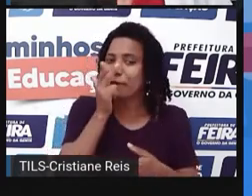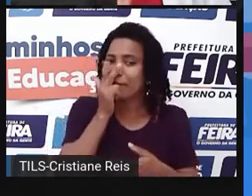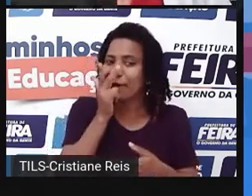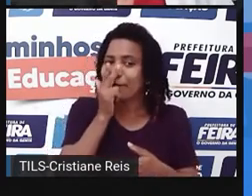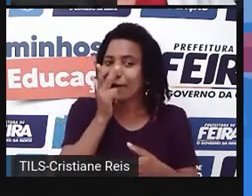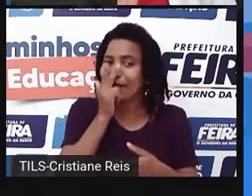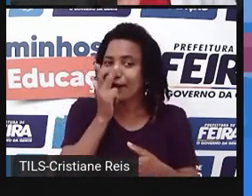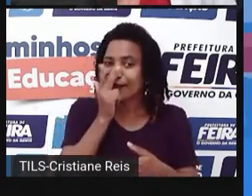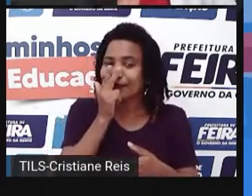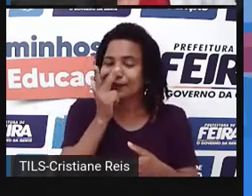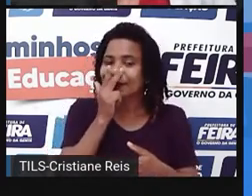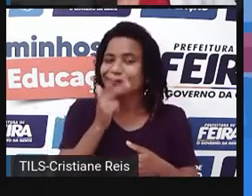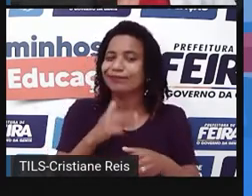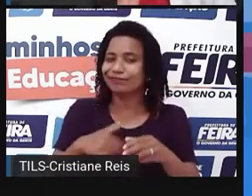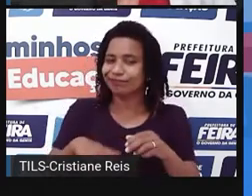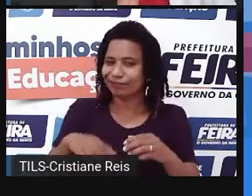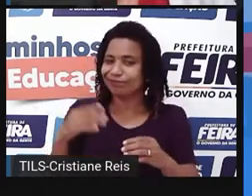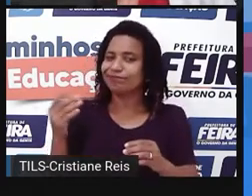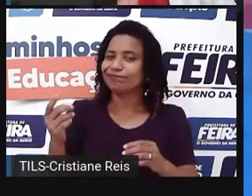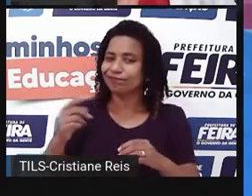diante disso? Let's play.